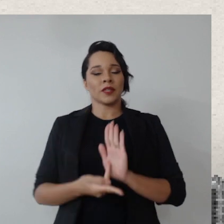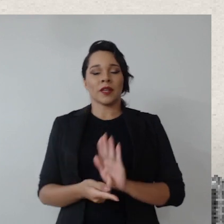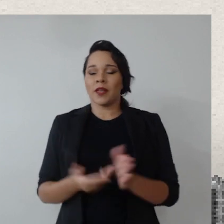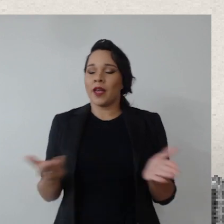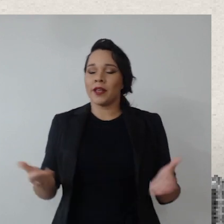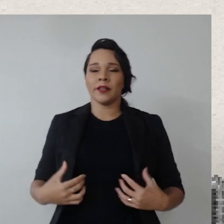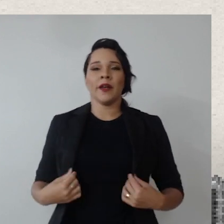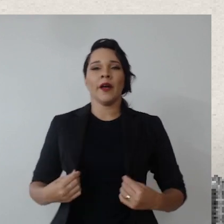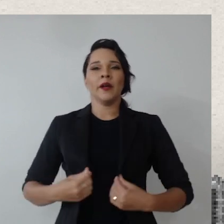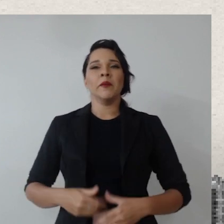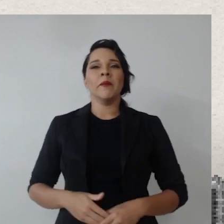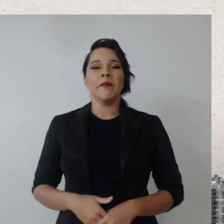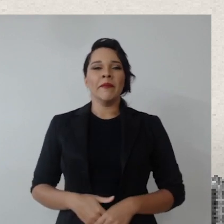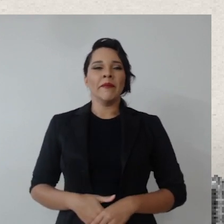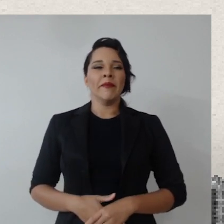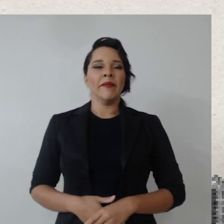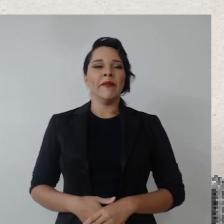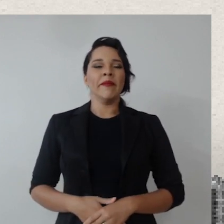projetos, é isso.